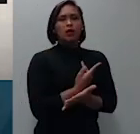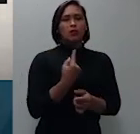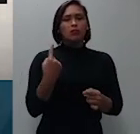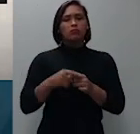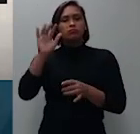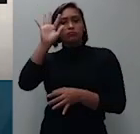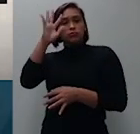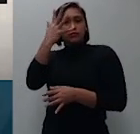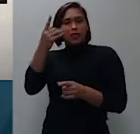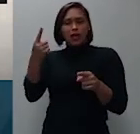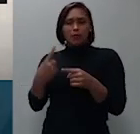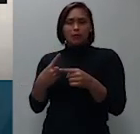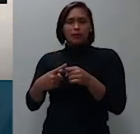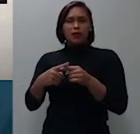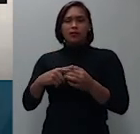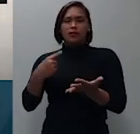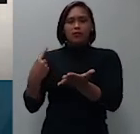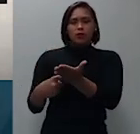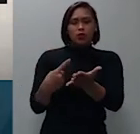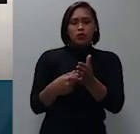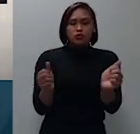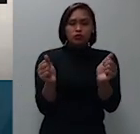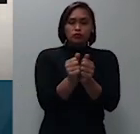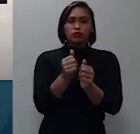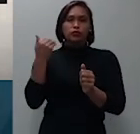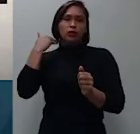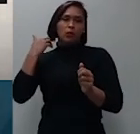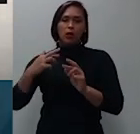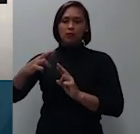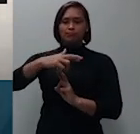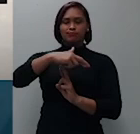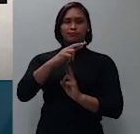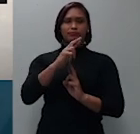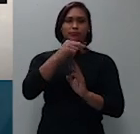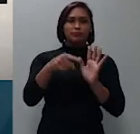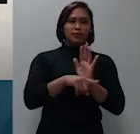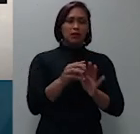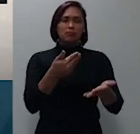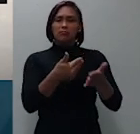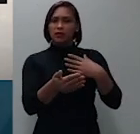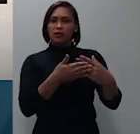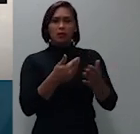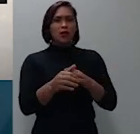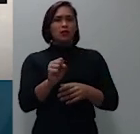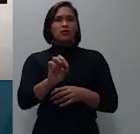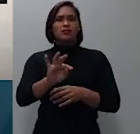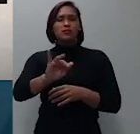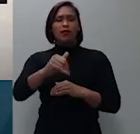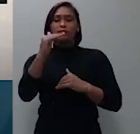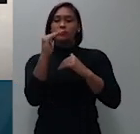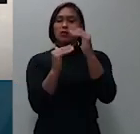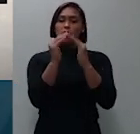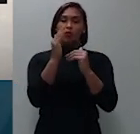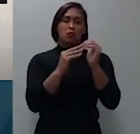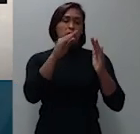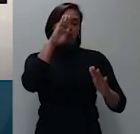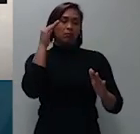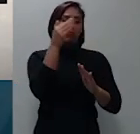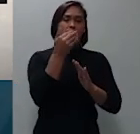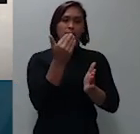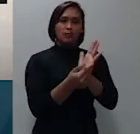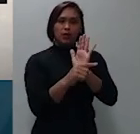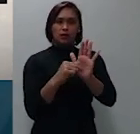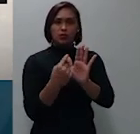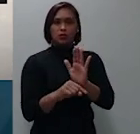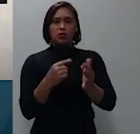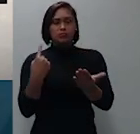negociação com o Banco Bradesco independentemente de o Supremo ser competente para a anulação do acordo propondo